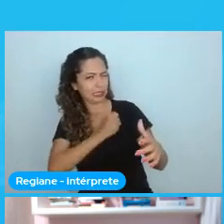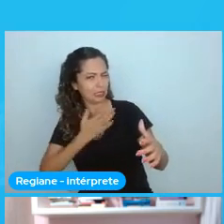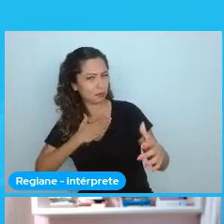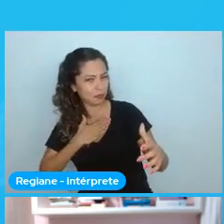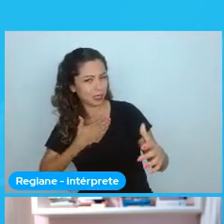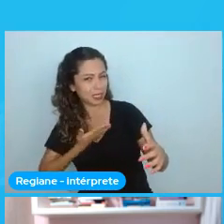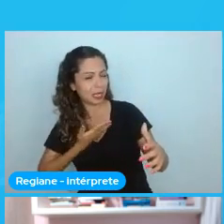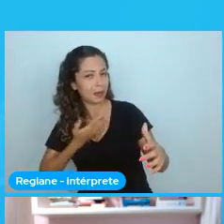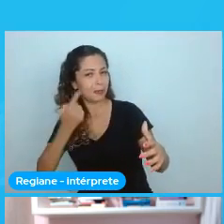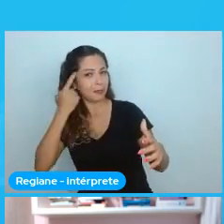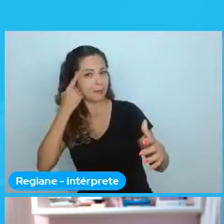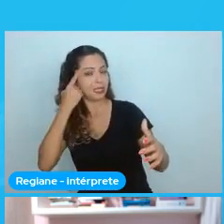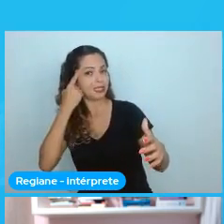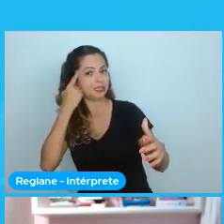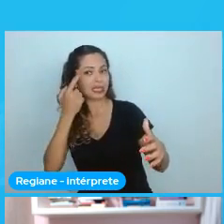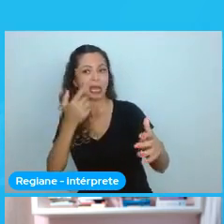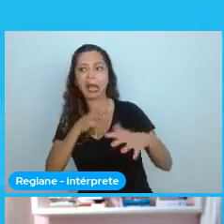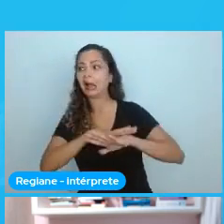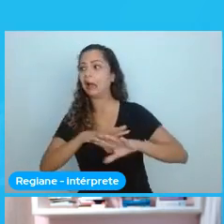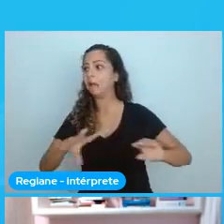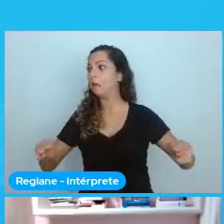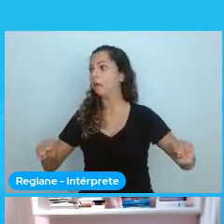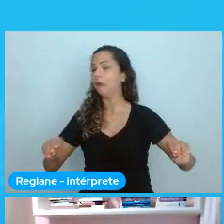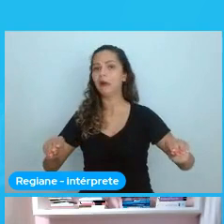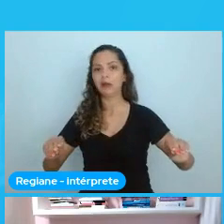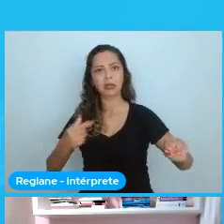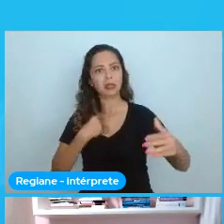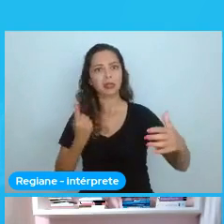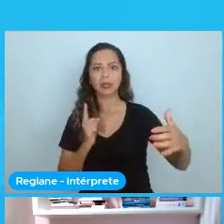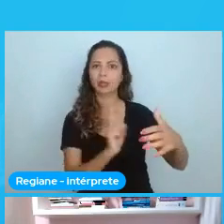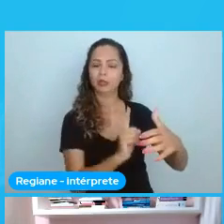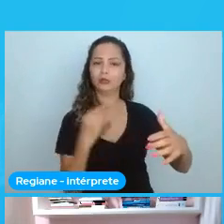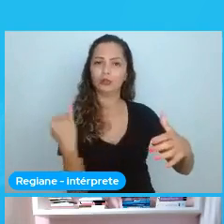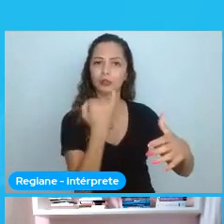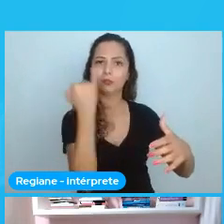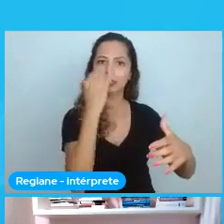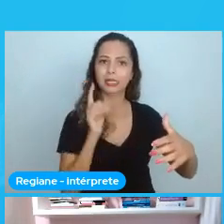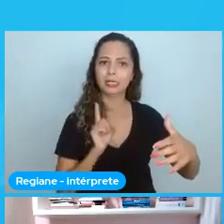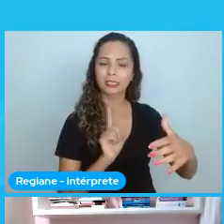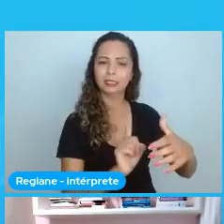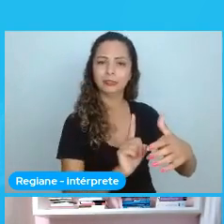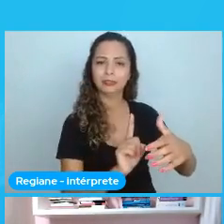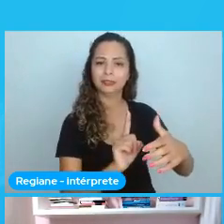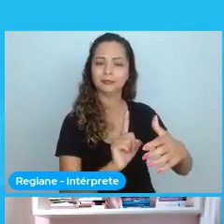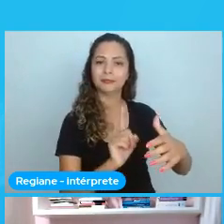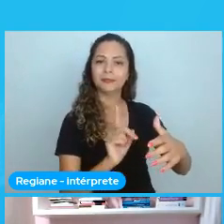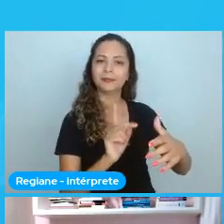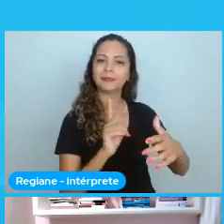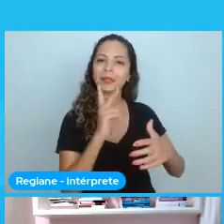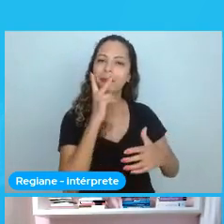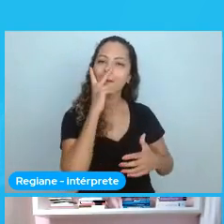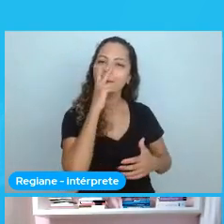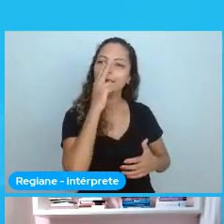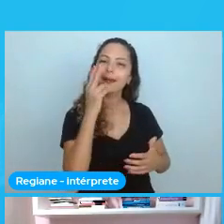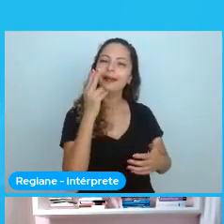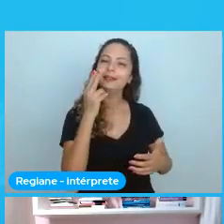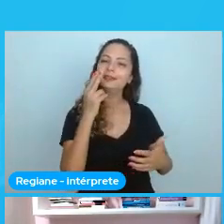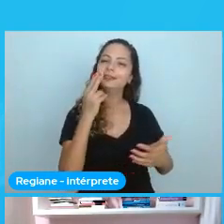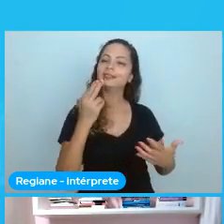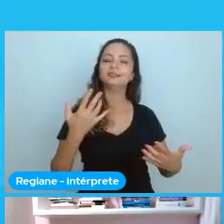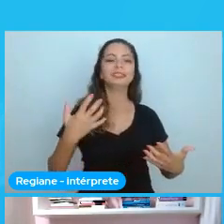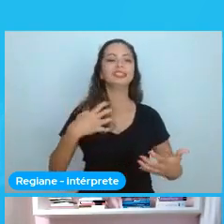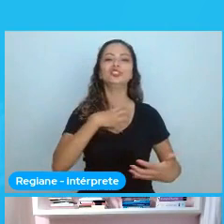Eu acho que bateu muito, assim... Com a coisa do orgulho que a gente tem. Tipo assim... É o meu projeto. É a minha